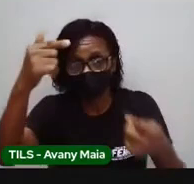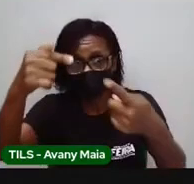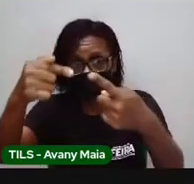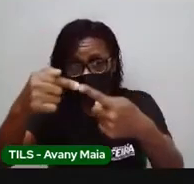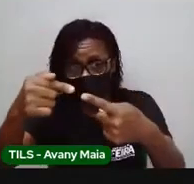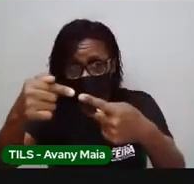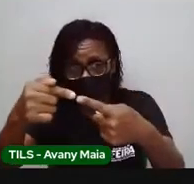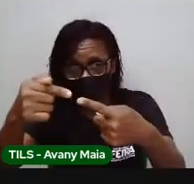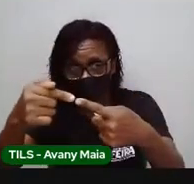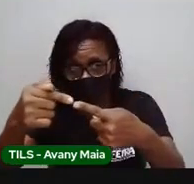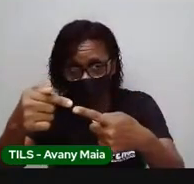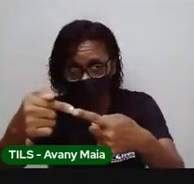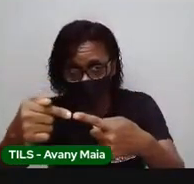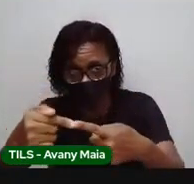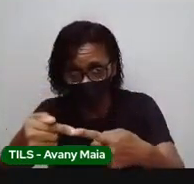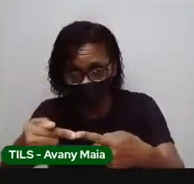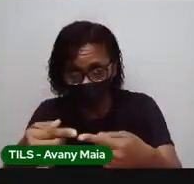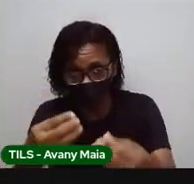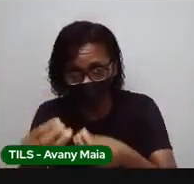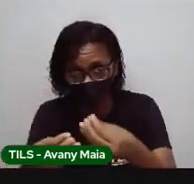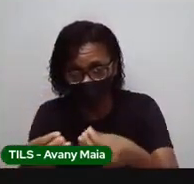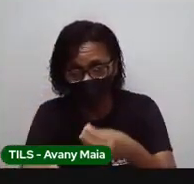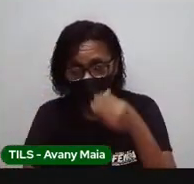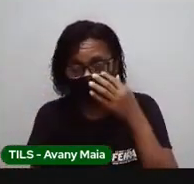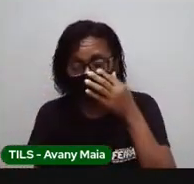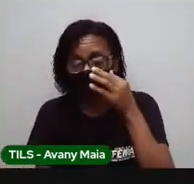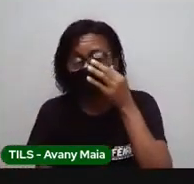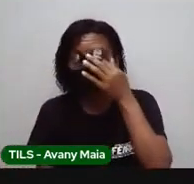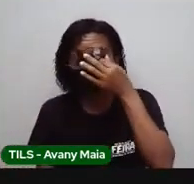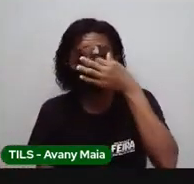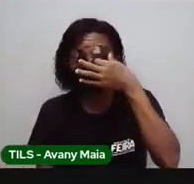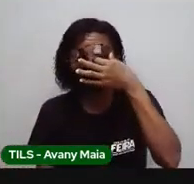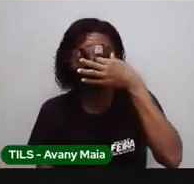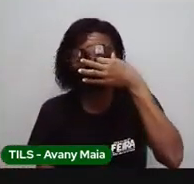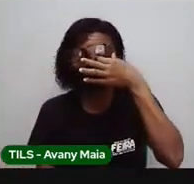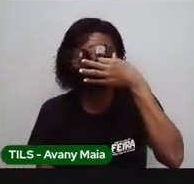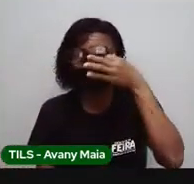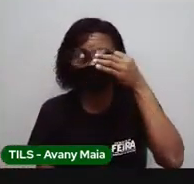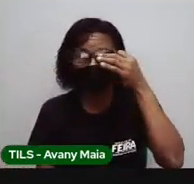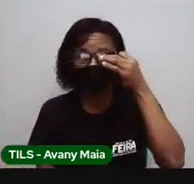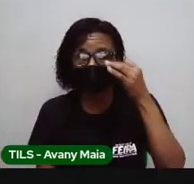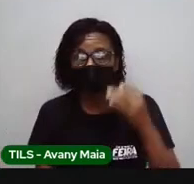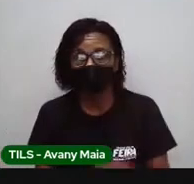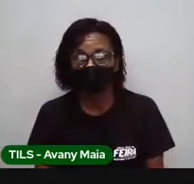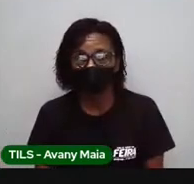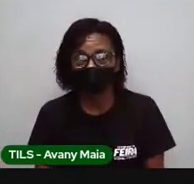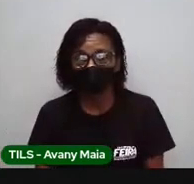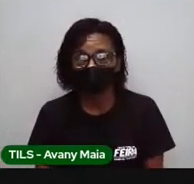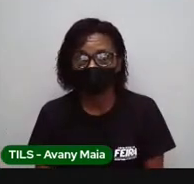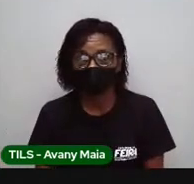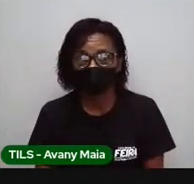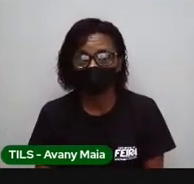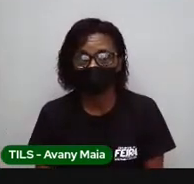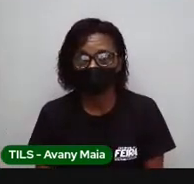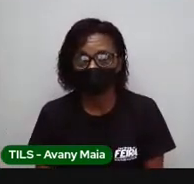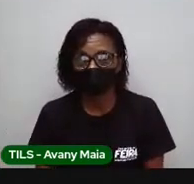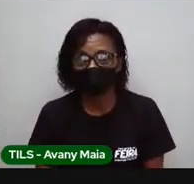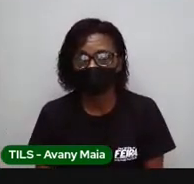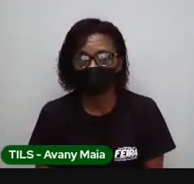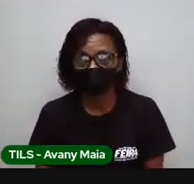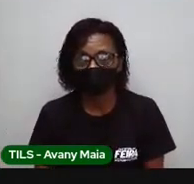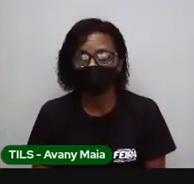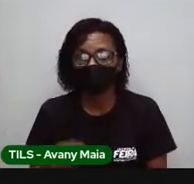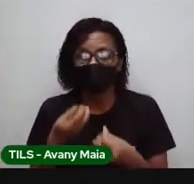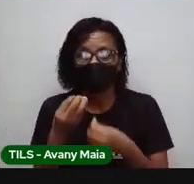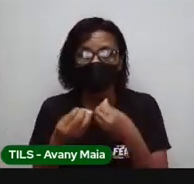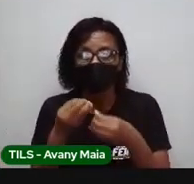que é o momento de você pesquisar, né? E investigar como é que isso funciona usando o consumo